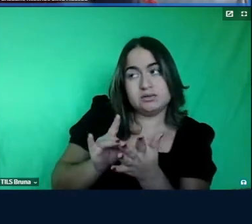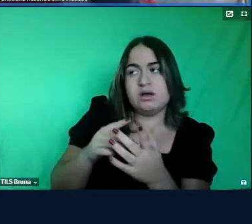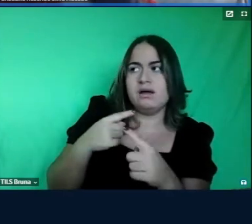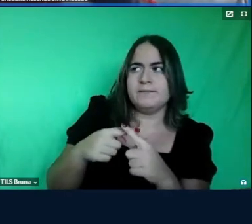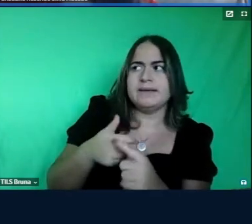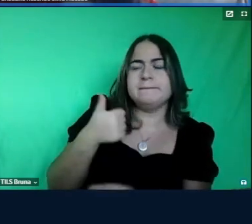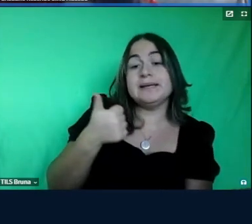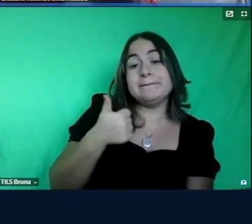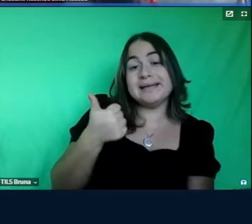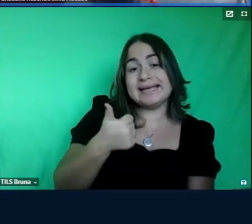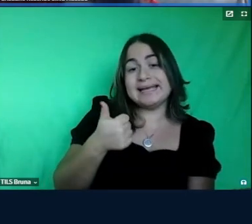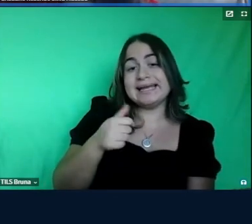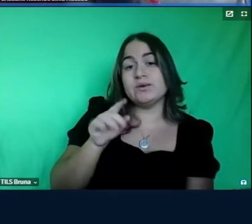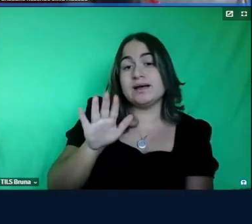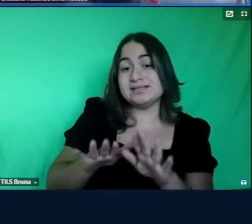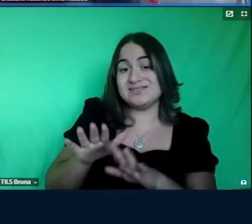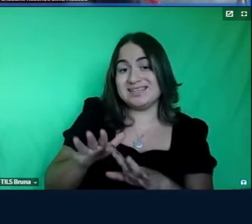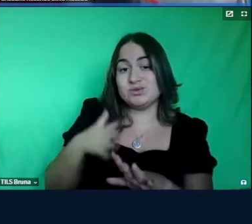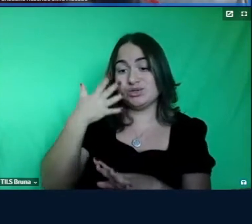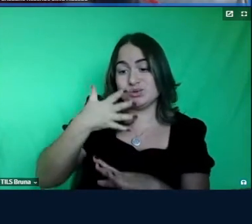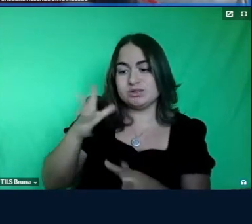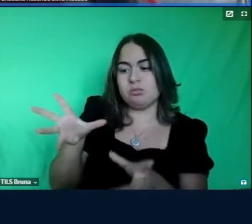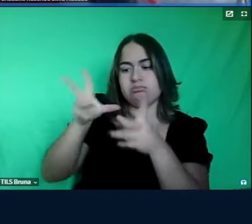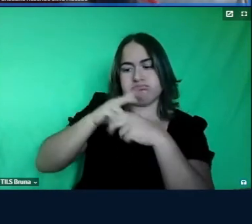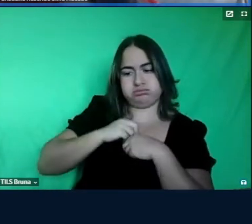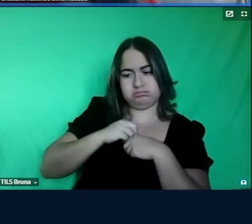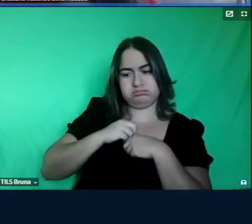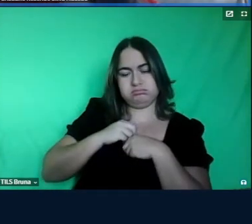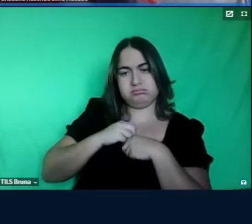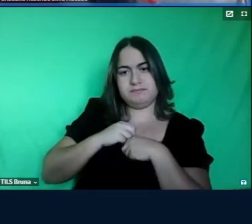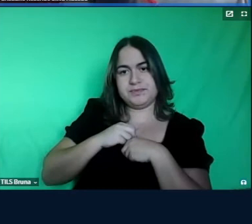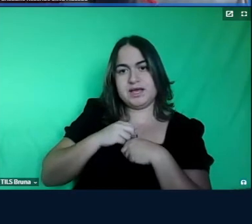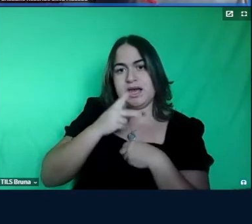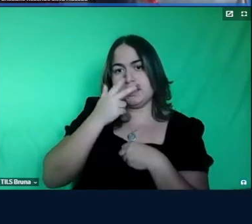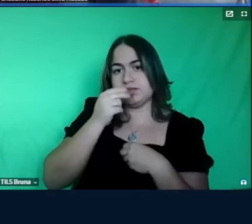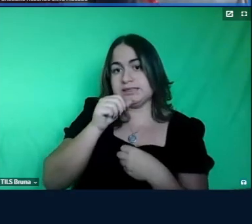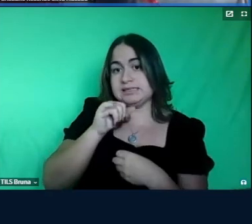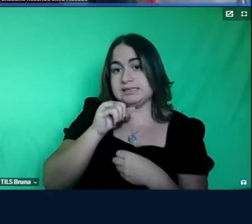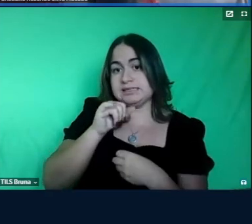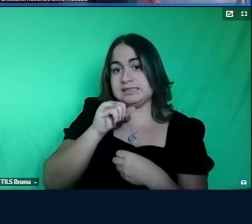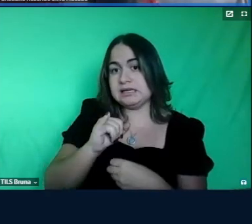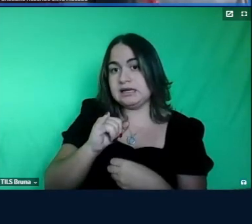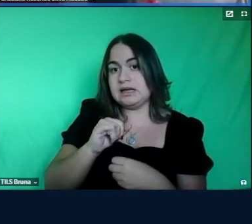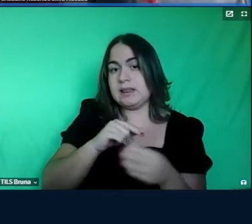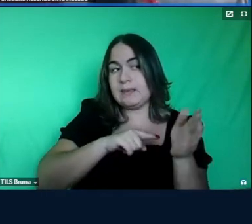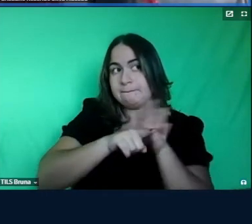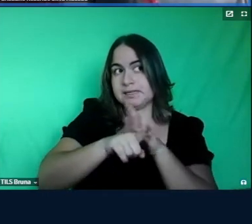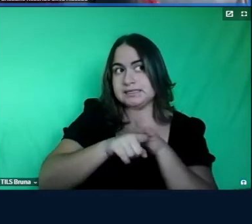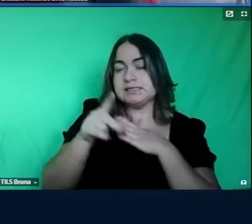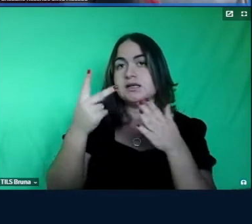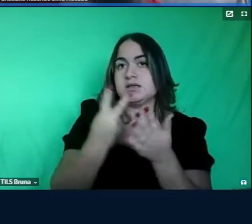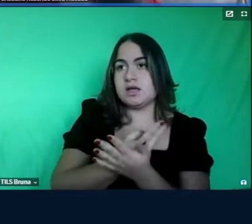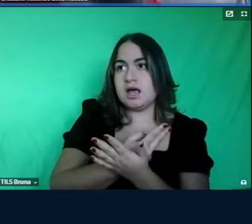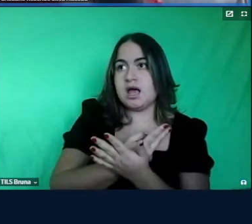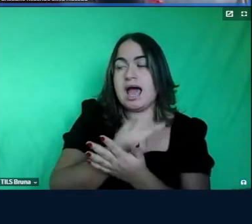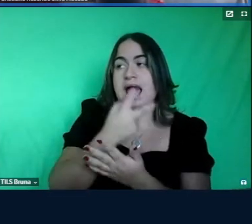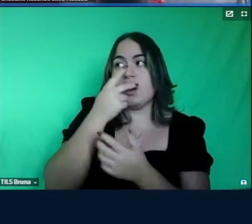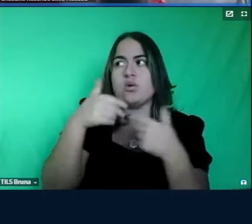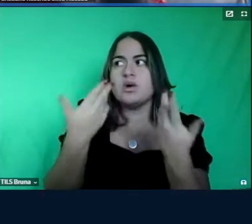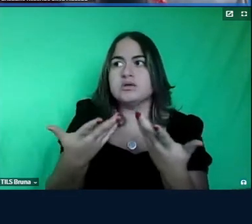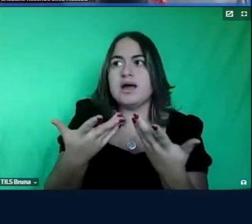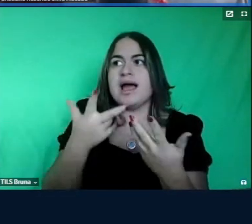houve essa apropriação do discurso eu acho que o ciclo da pesquisação foi quando ela incorporou nas